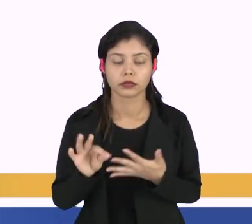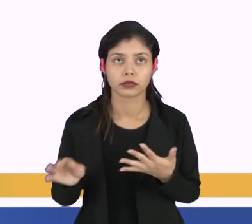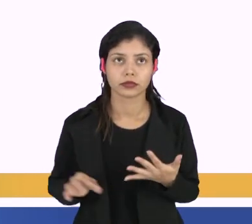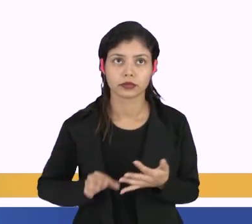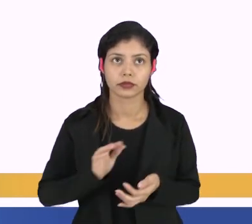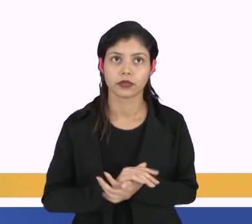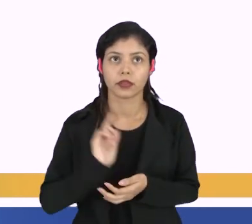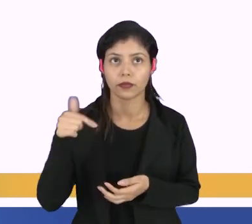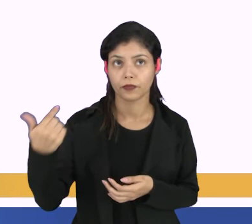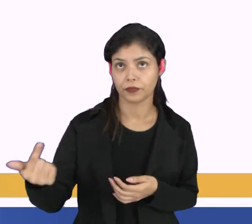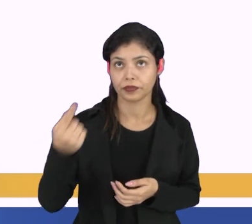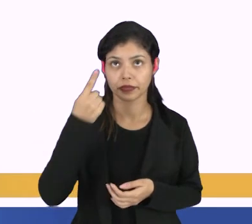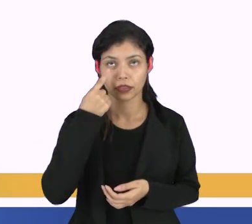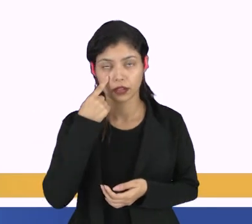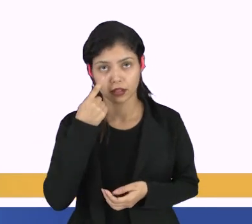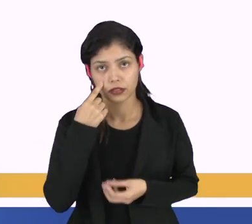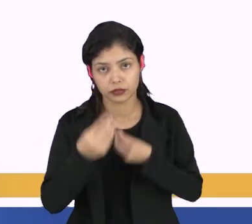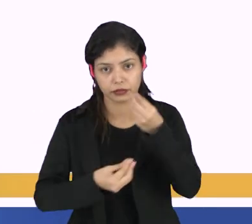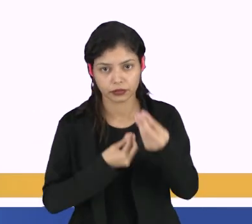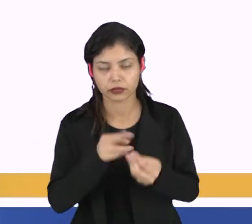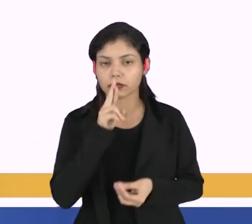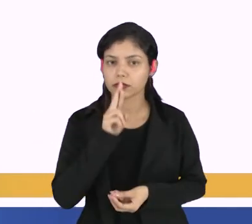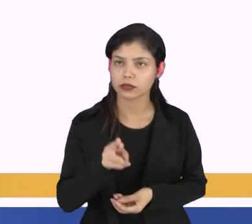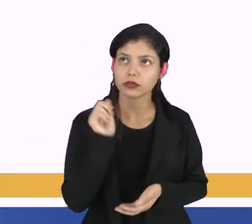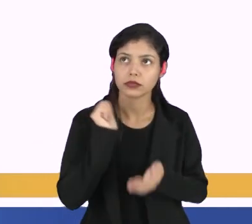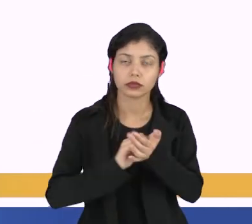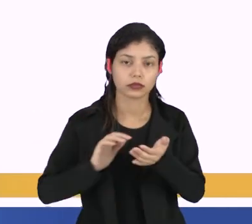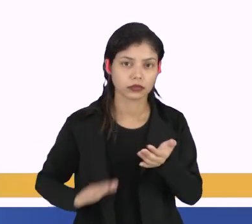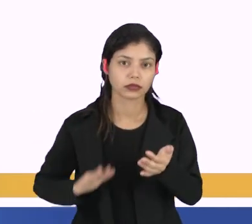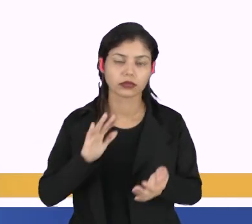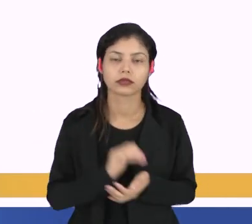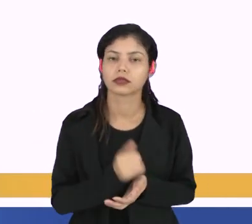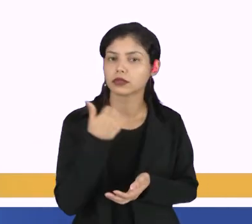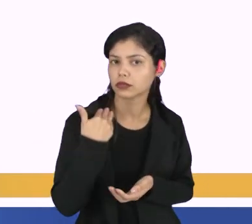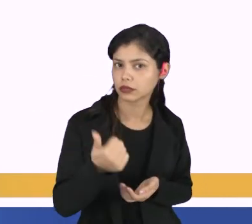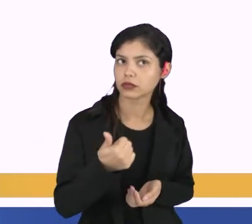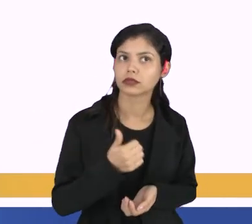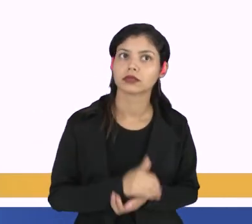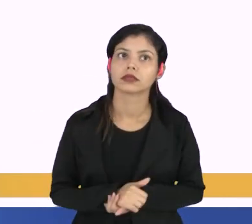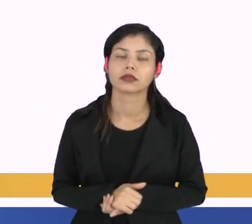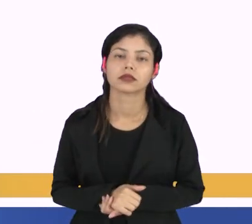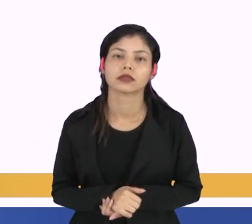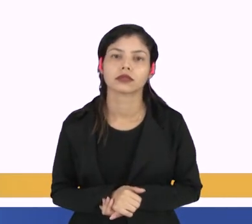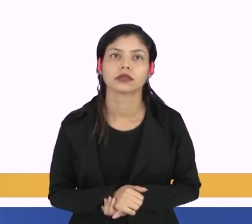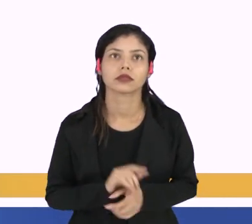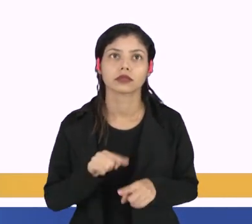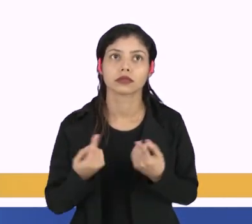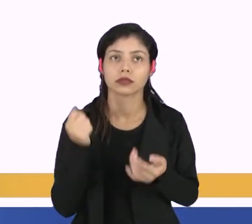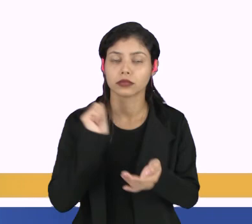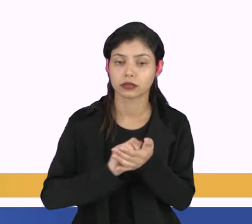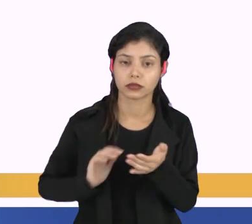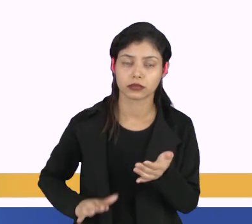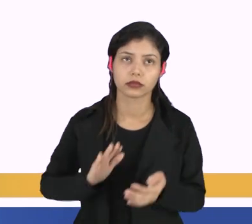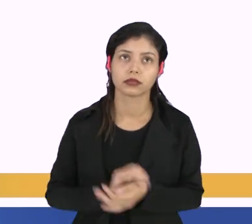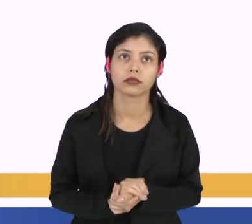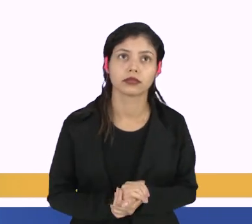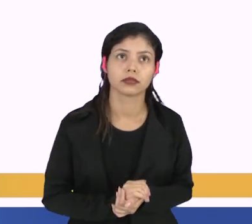É outra forma de visualizar a resolução dessa atividade. Tudo bem? Vamos a mais uma exercitando.